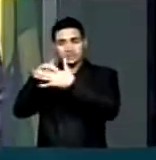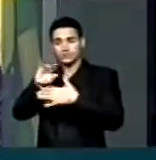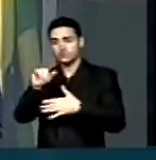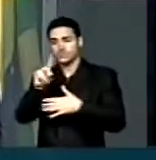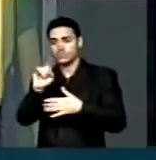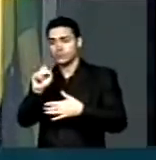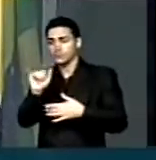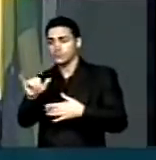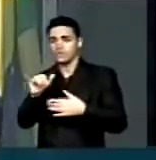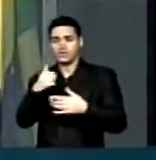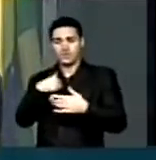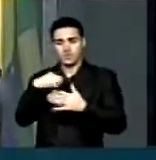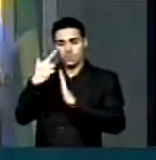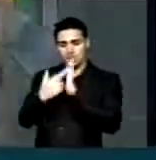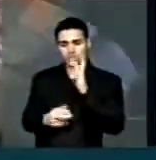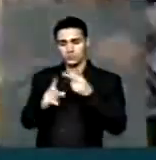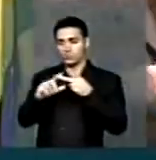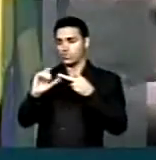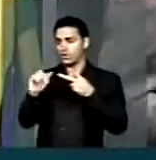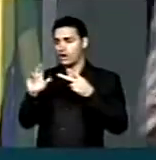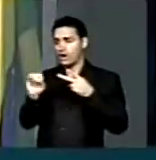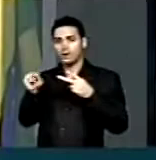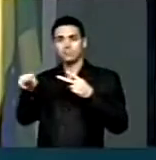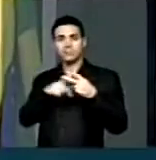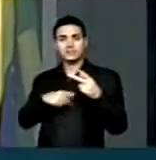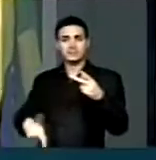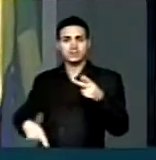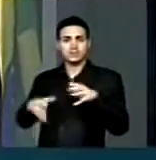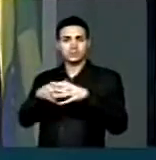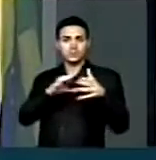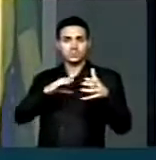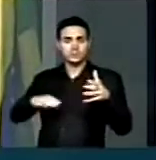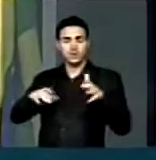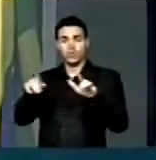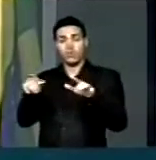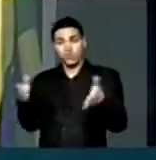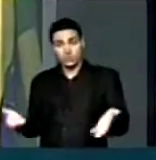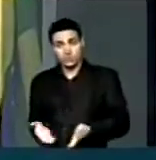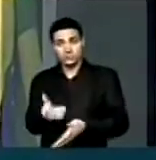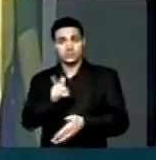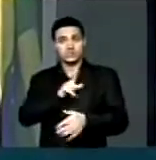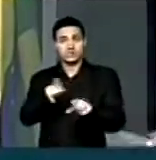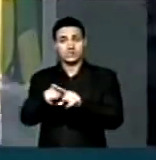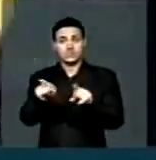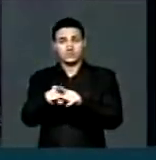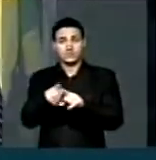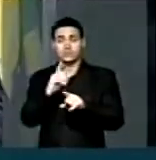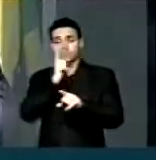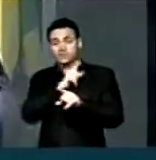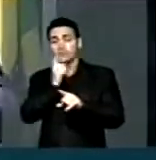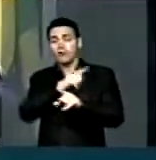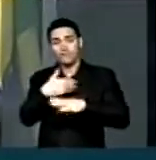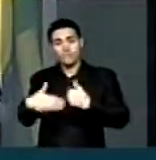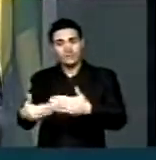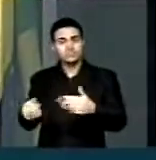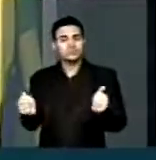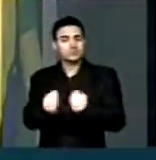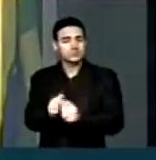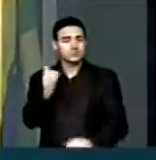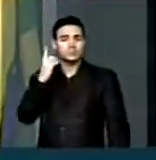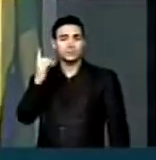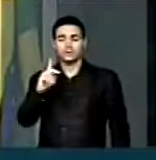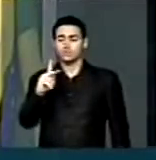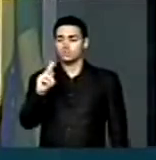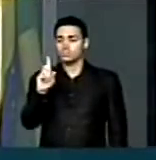como relator, Carlos Vélez como presidente da comissão, e hoje no avanço aqui com o deputado